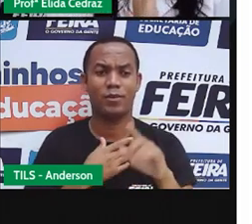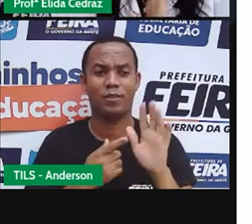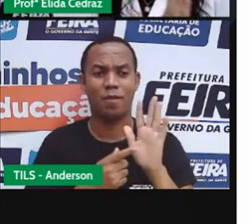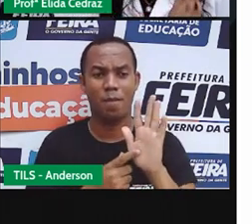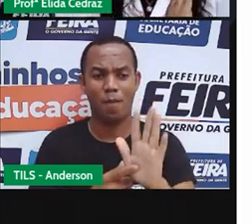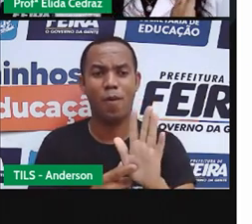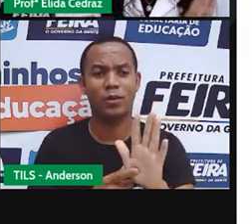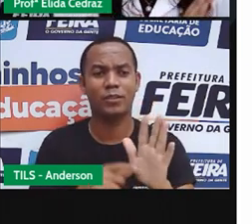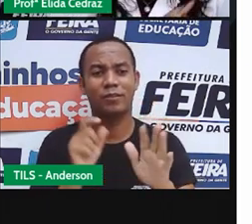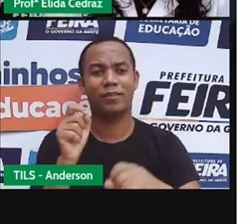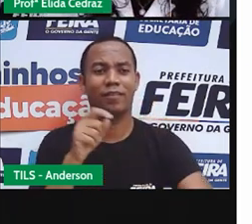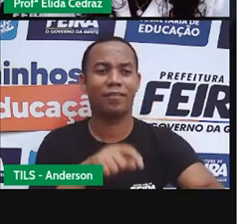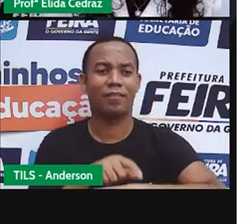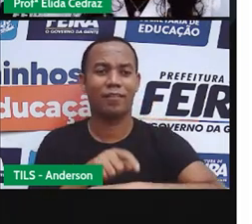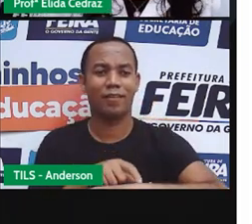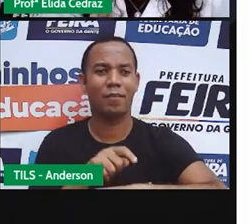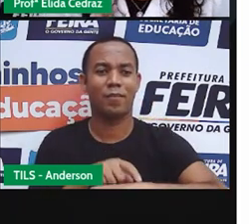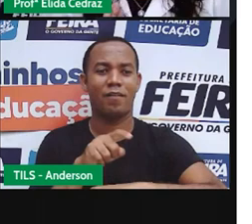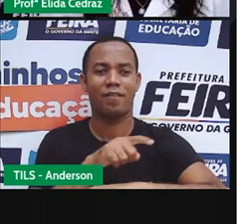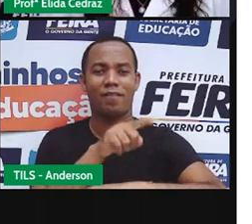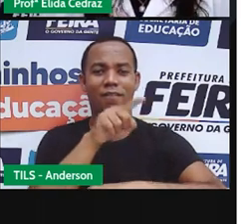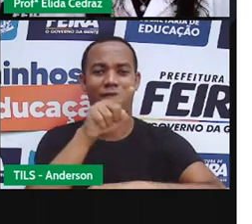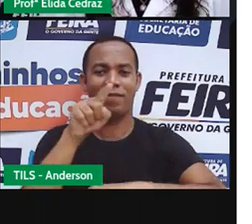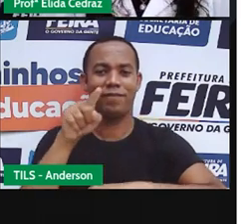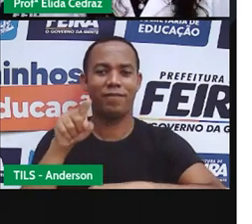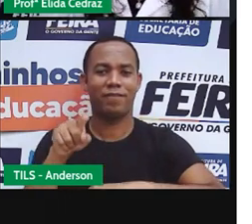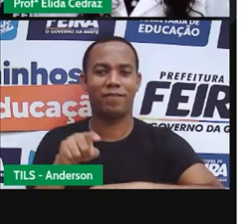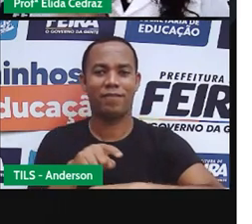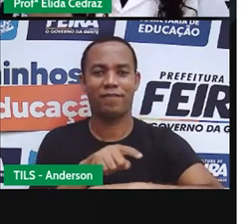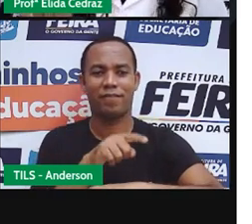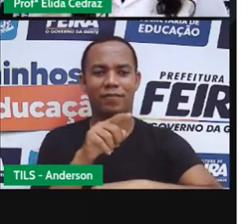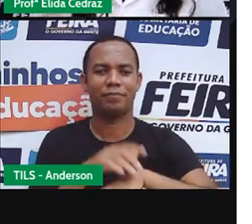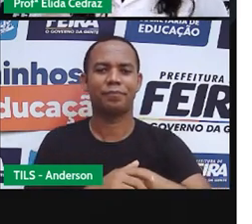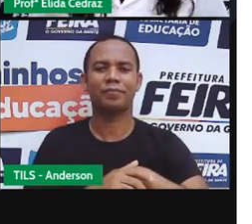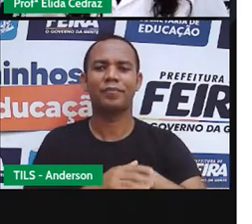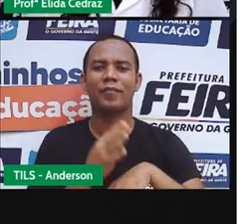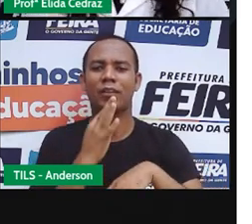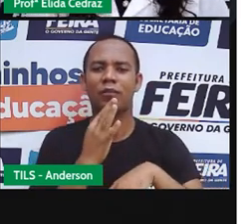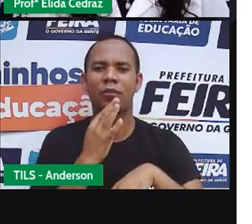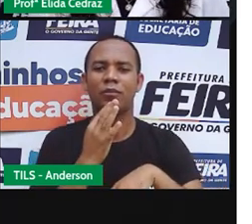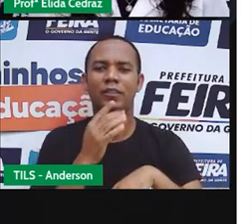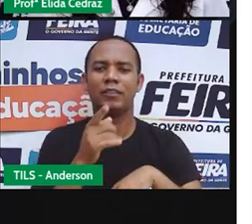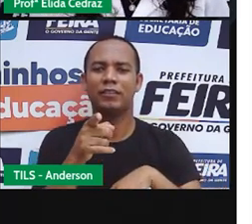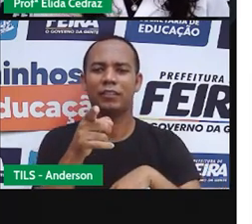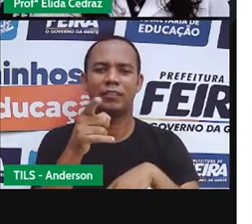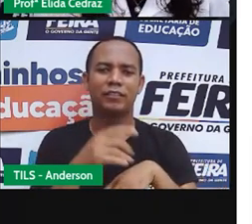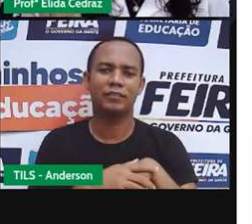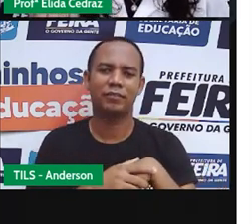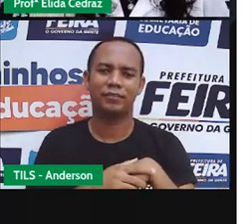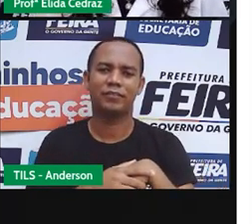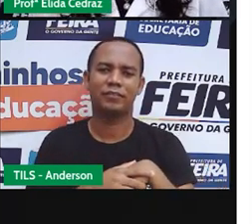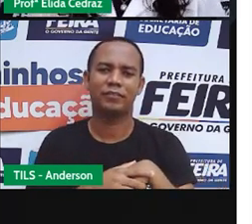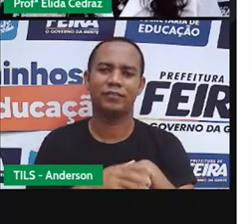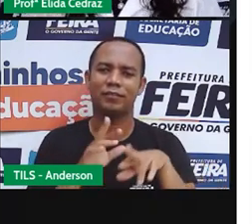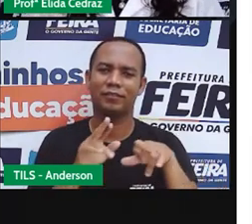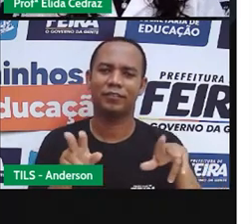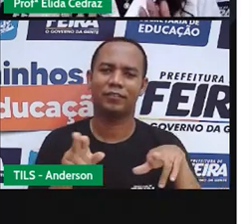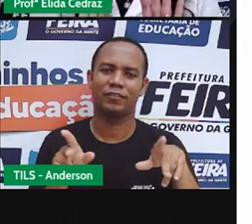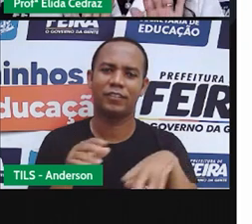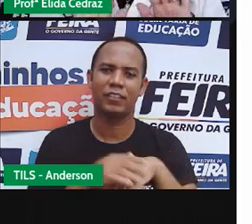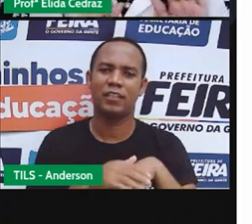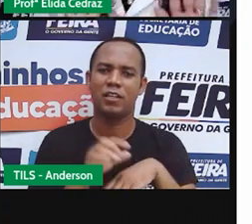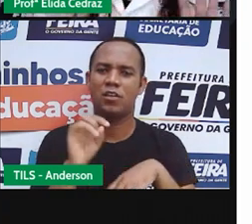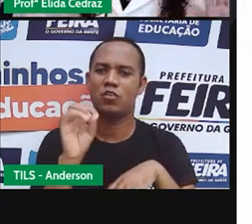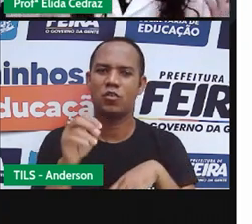tempo está passando devagar. E esse é um modelo digital. Ele